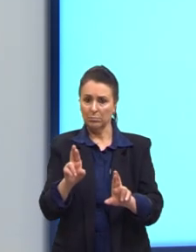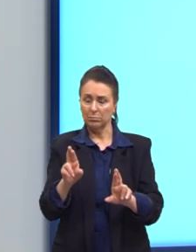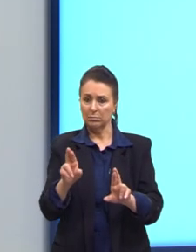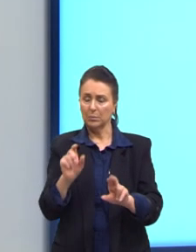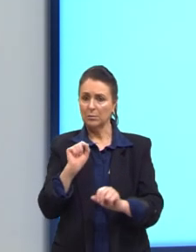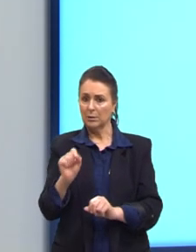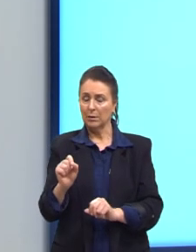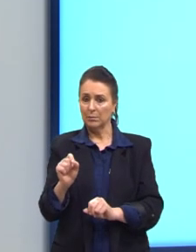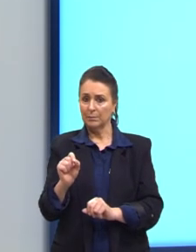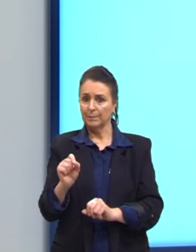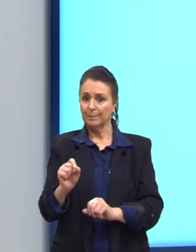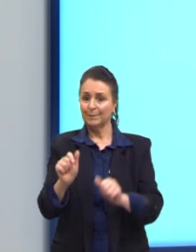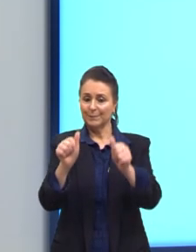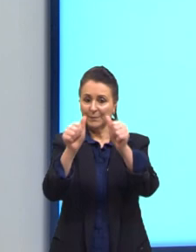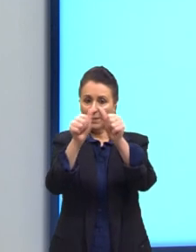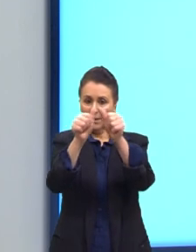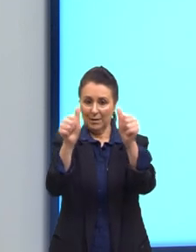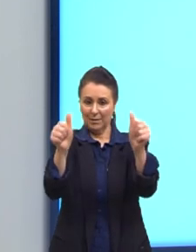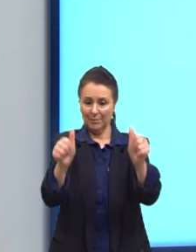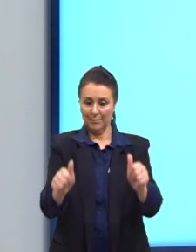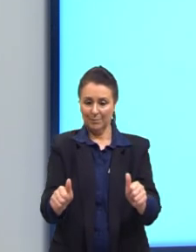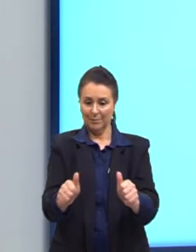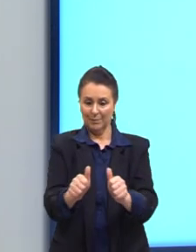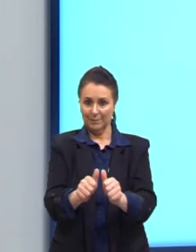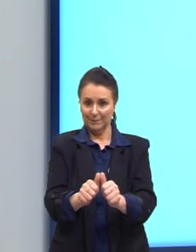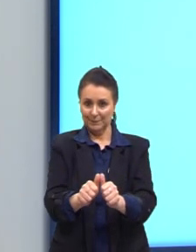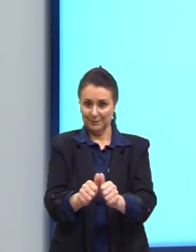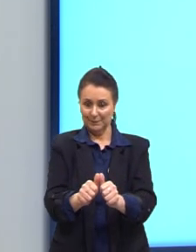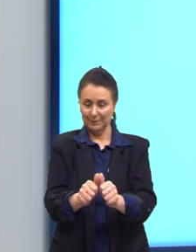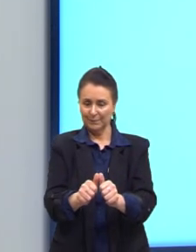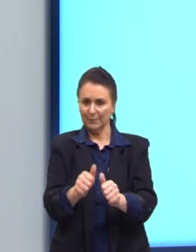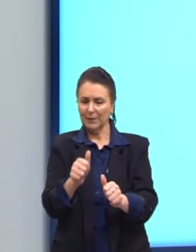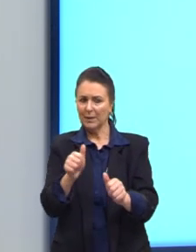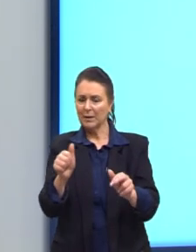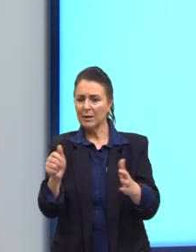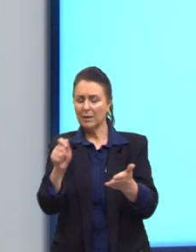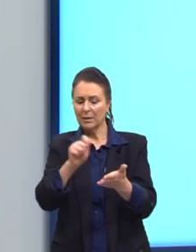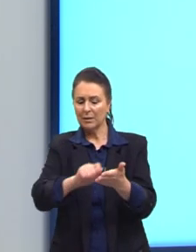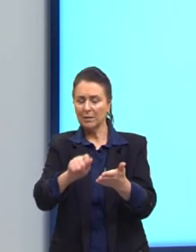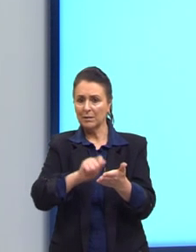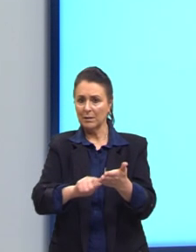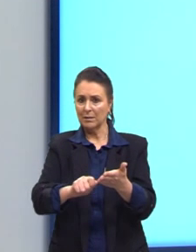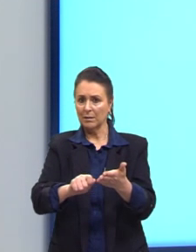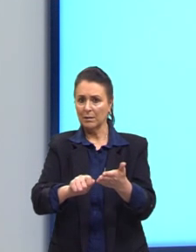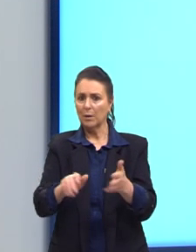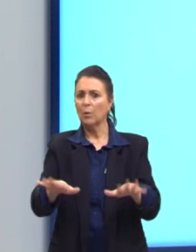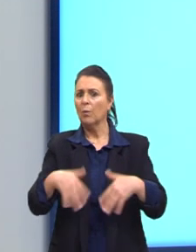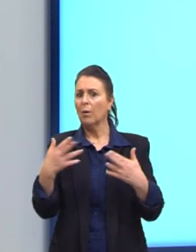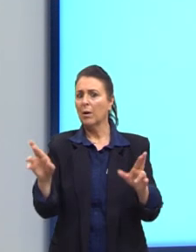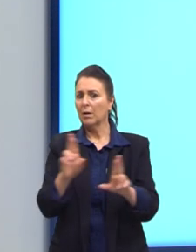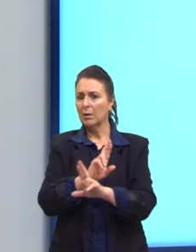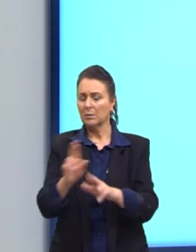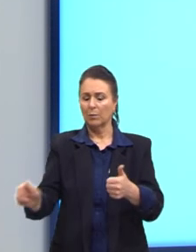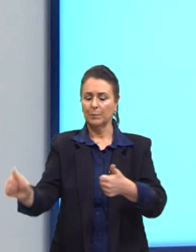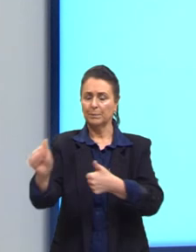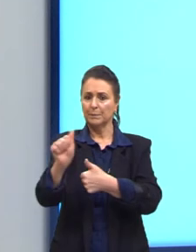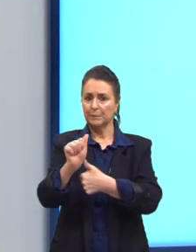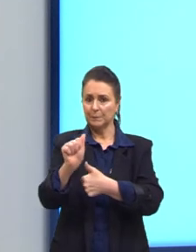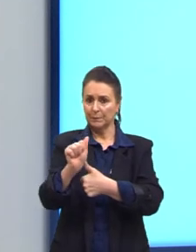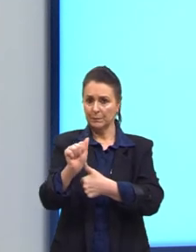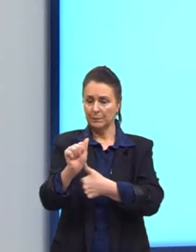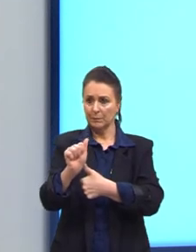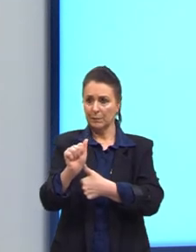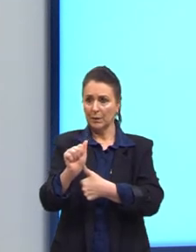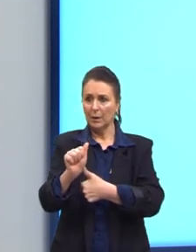a imagem e a escrita e o que ela nos traz. Letra A, ela